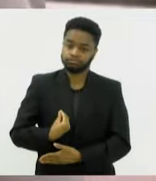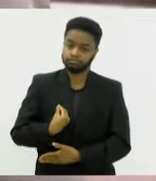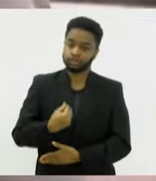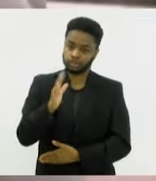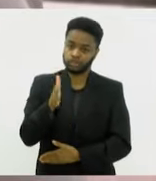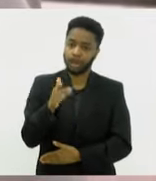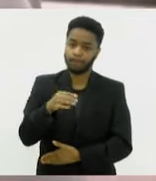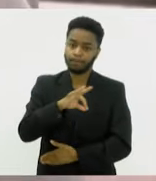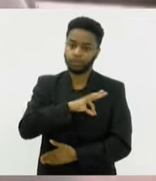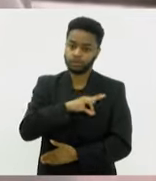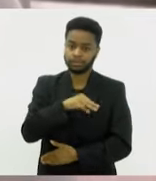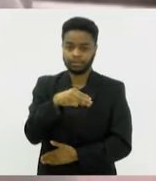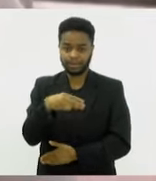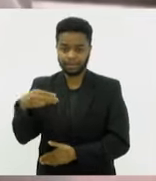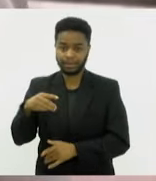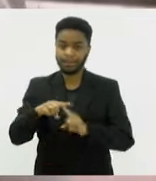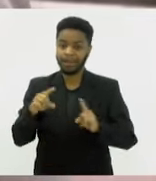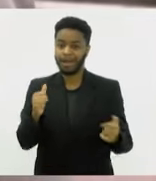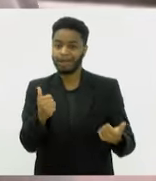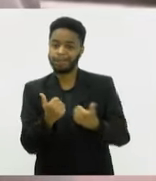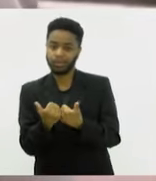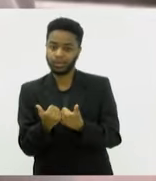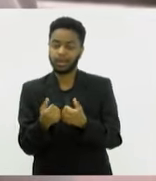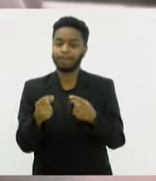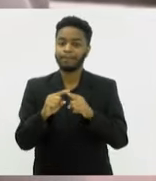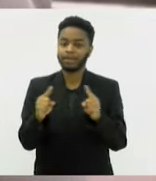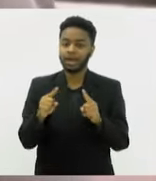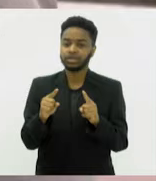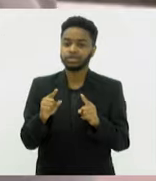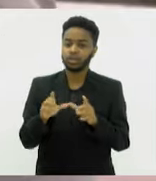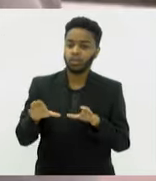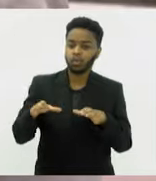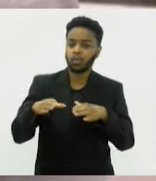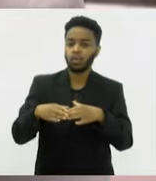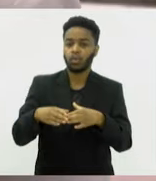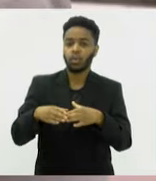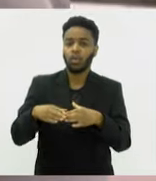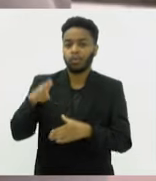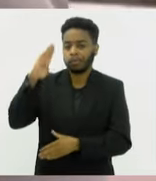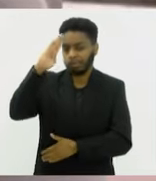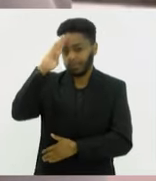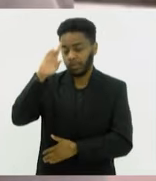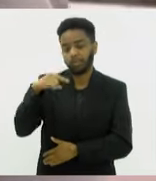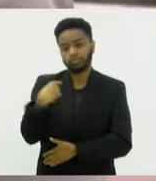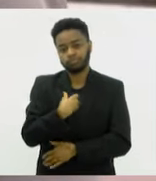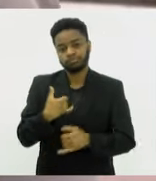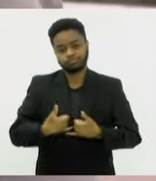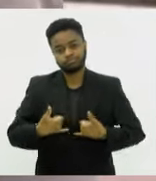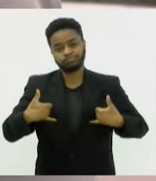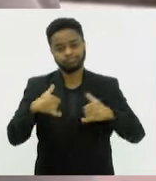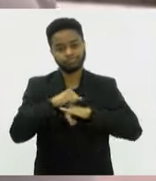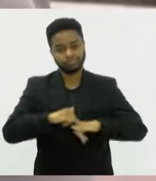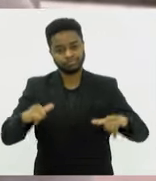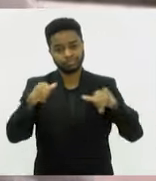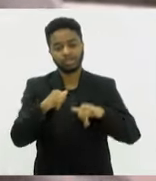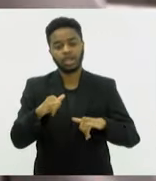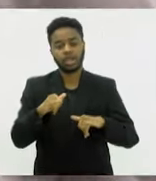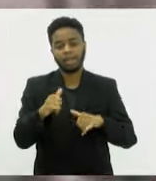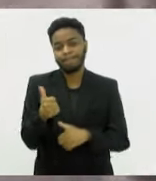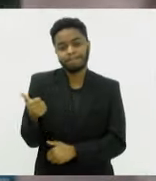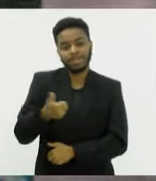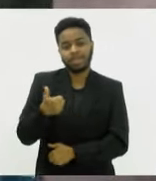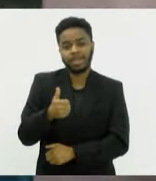Polícia Militar, mas como Força Auxiliar. Agora, como Forças Armadas, nós temos orgulho de dizer que somos pioneiras. Que beleza,